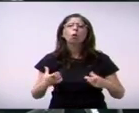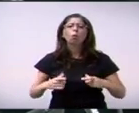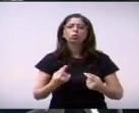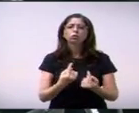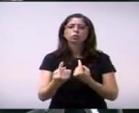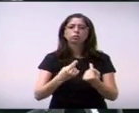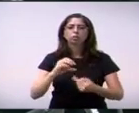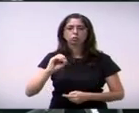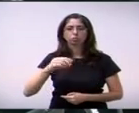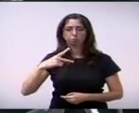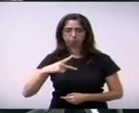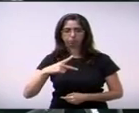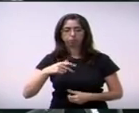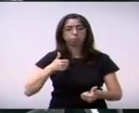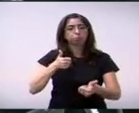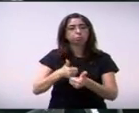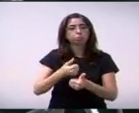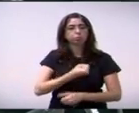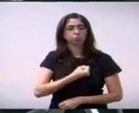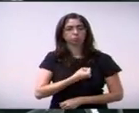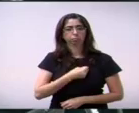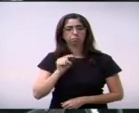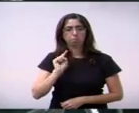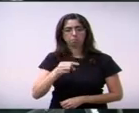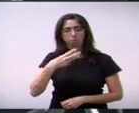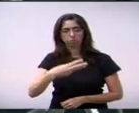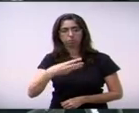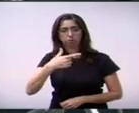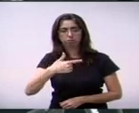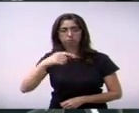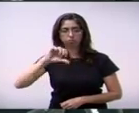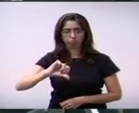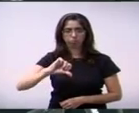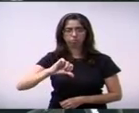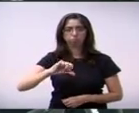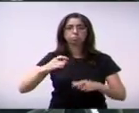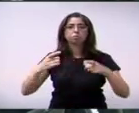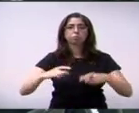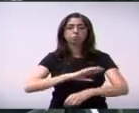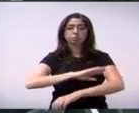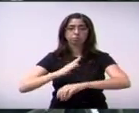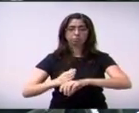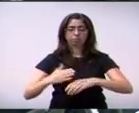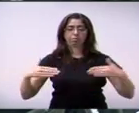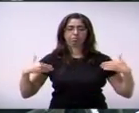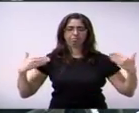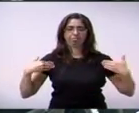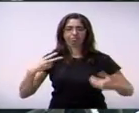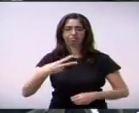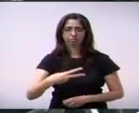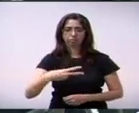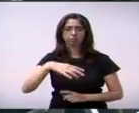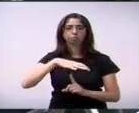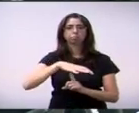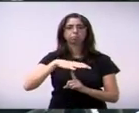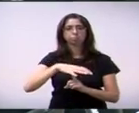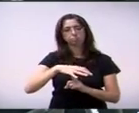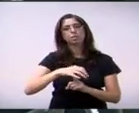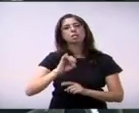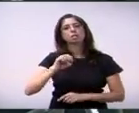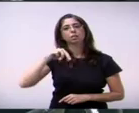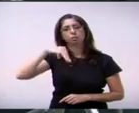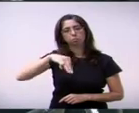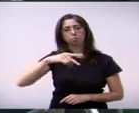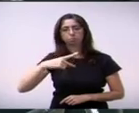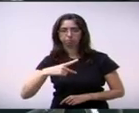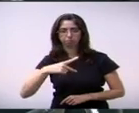avenida Oswaldo Piva, próximo ao número 1329, bairro Monte Alegre 2, praça Inês Mota